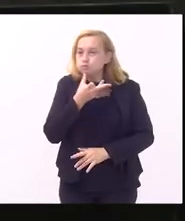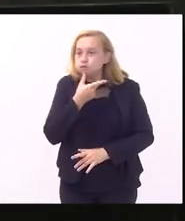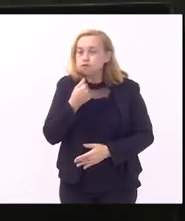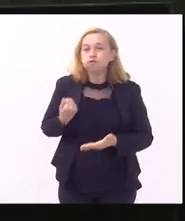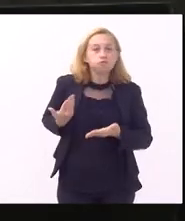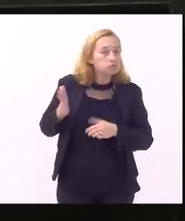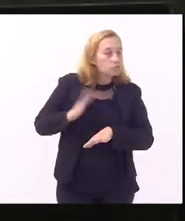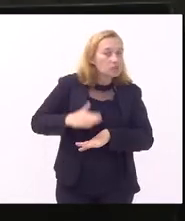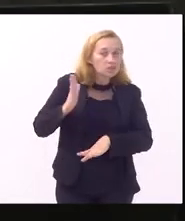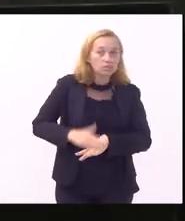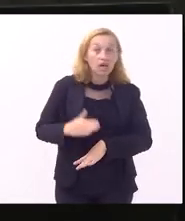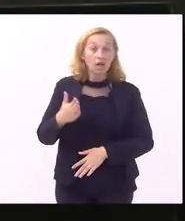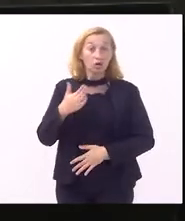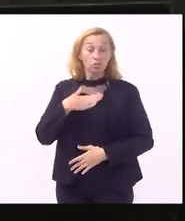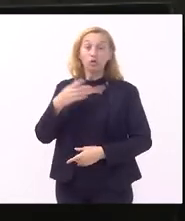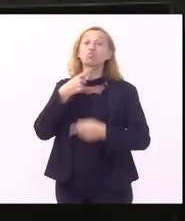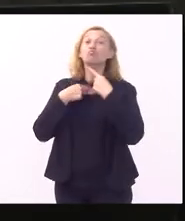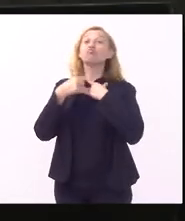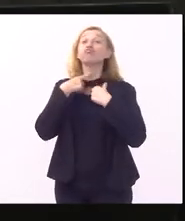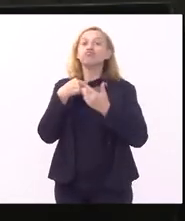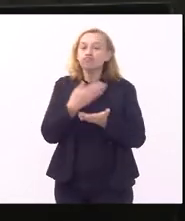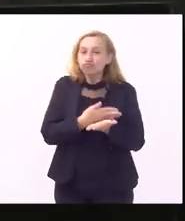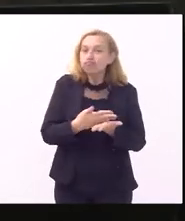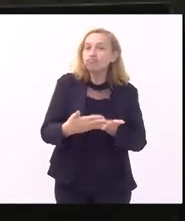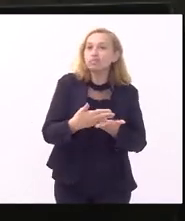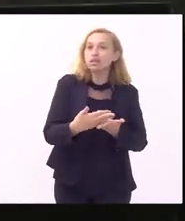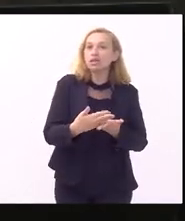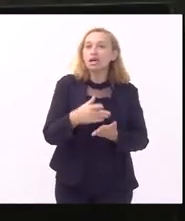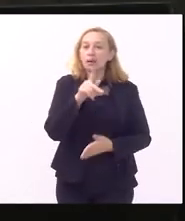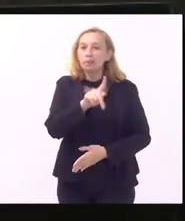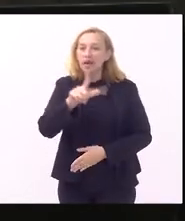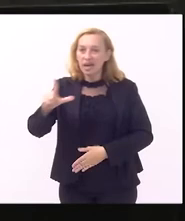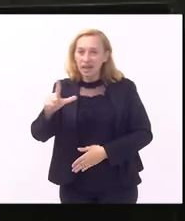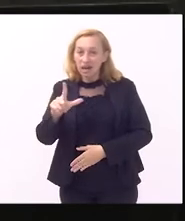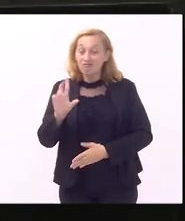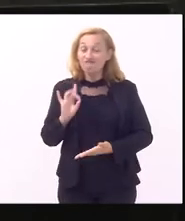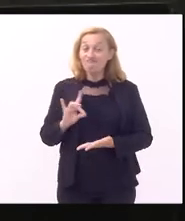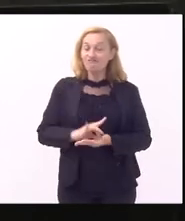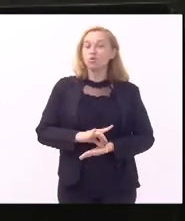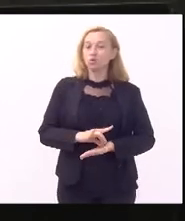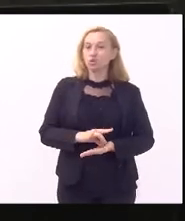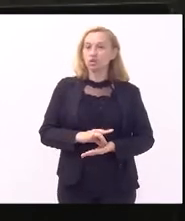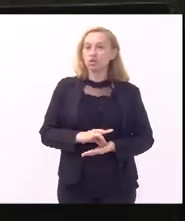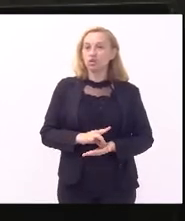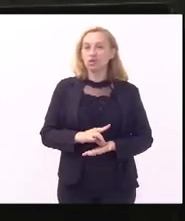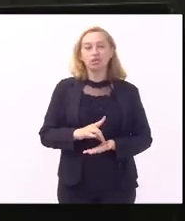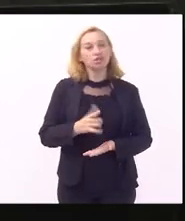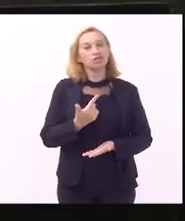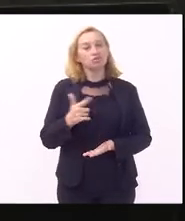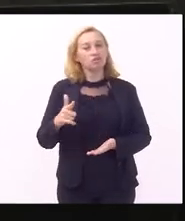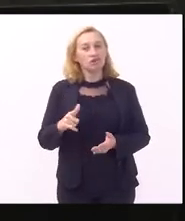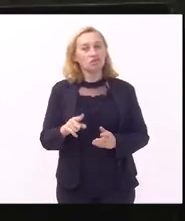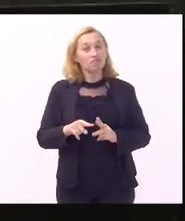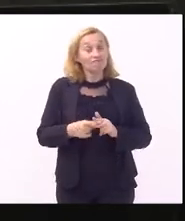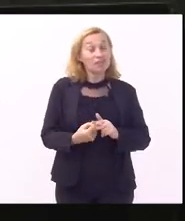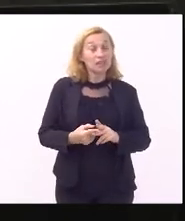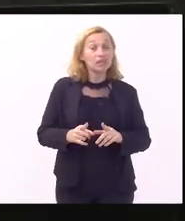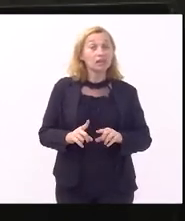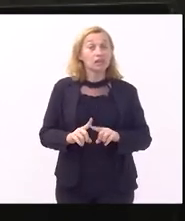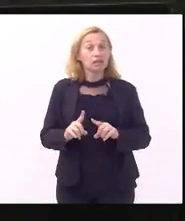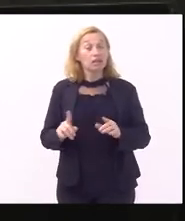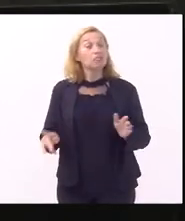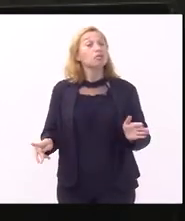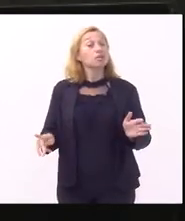e mais e mais a minha vontade inicial era que o PL original não tivesse sido mexido e esse